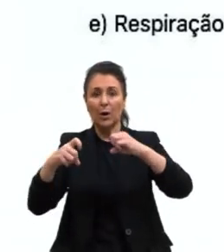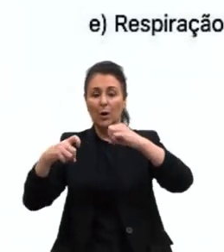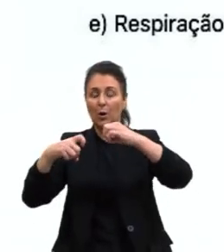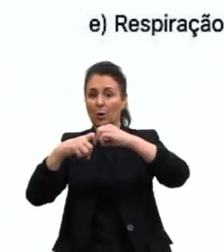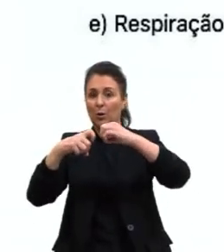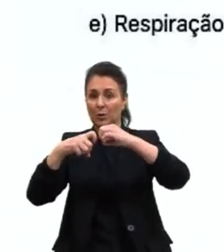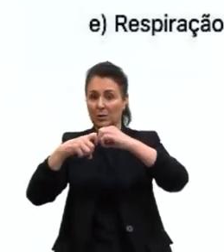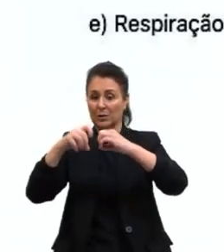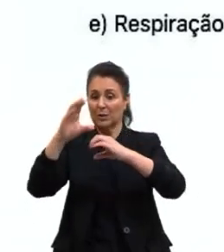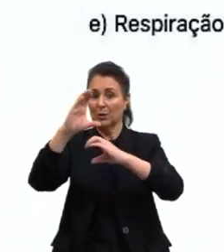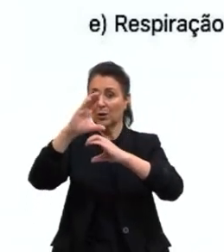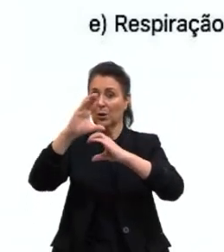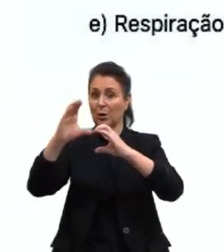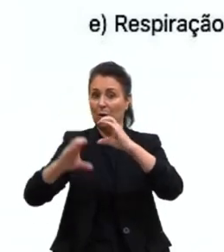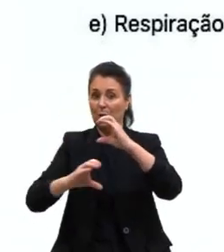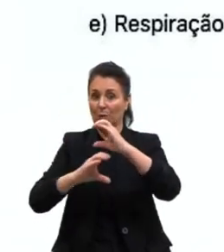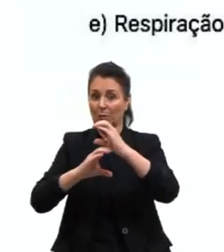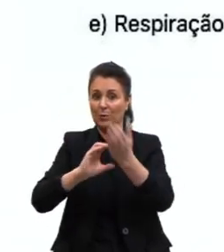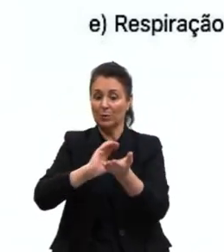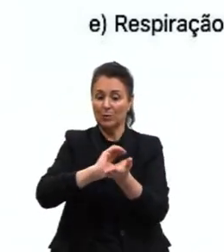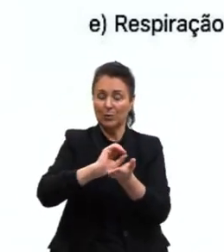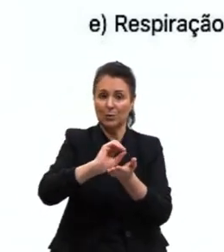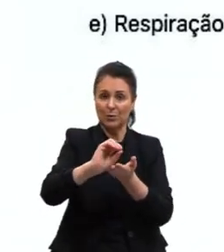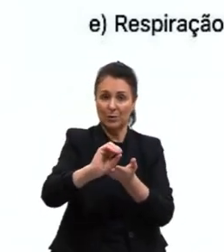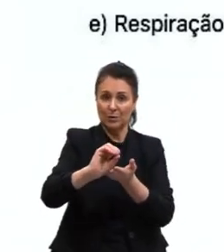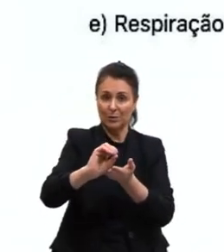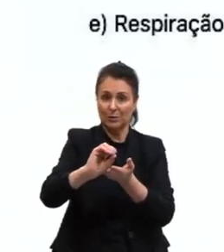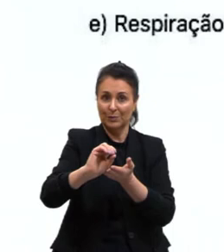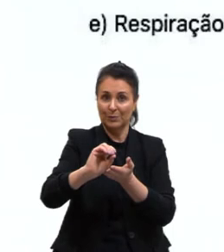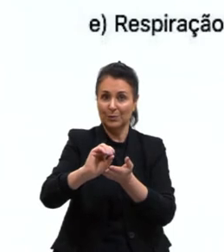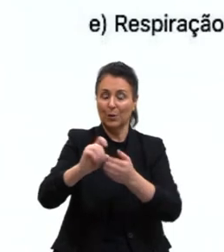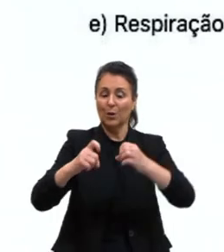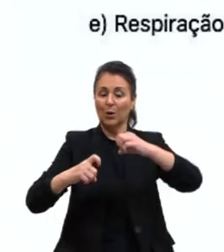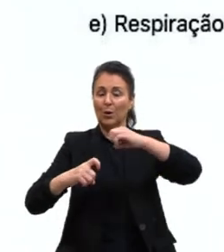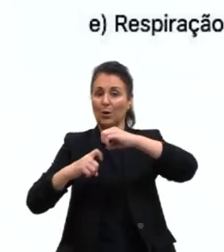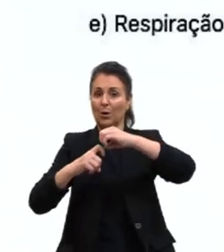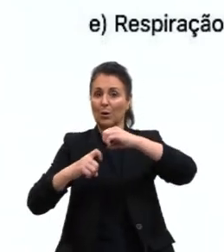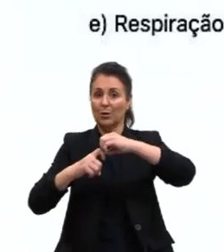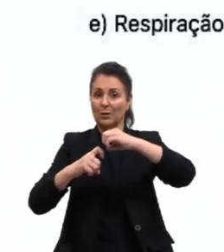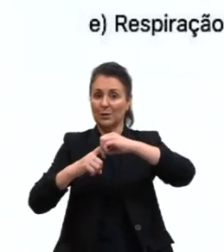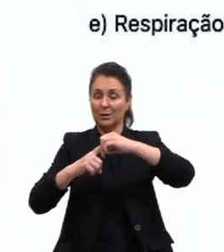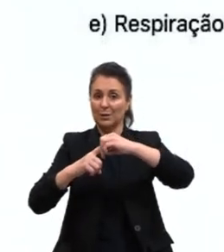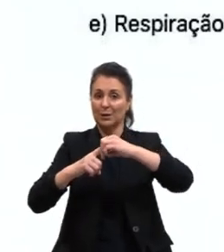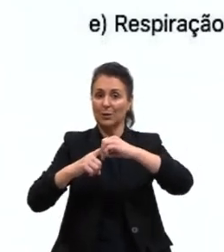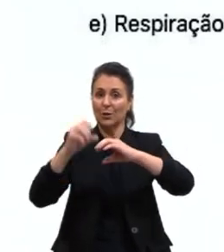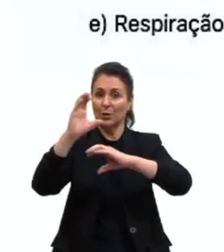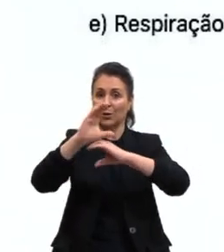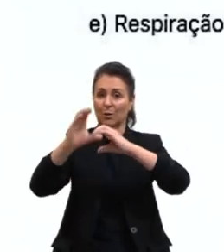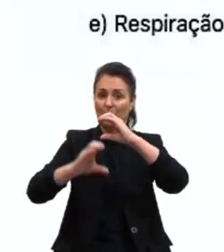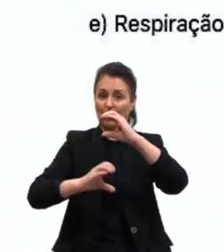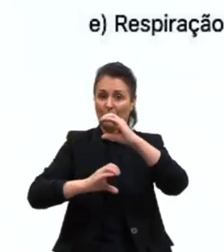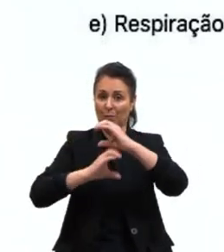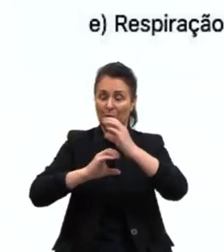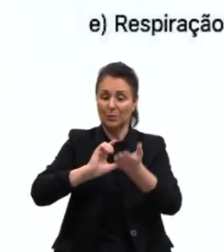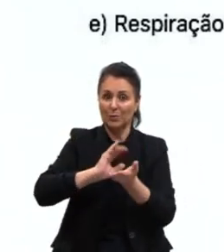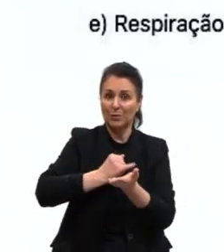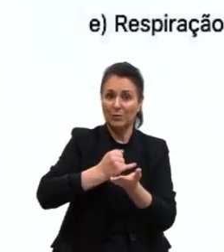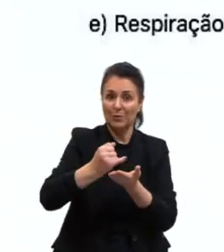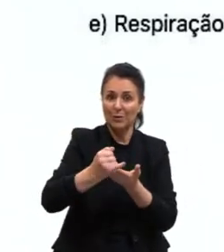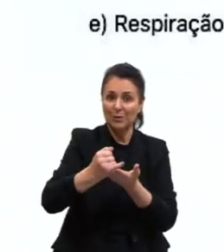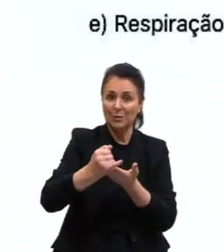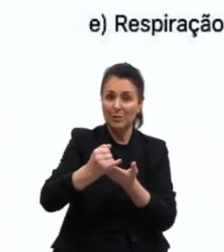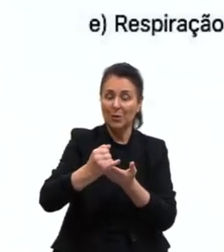de compostos orgânicos. D, oxidação de compostos inorgânicos. Letra E,